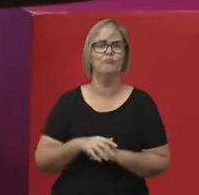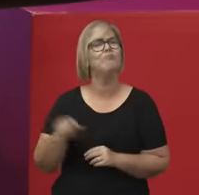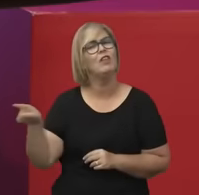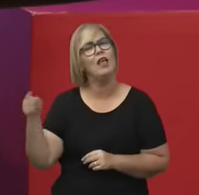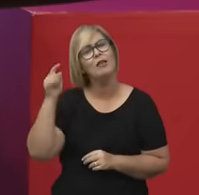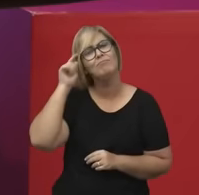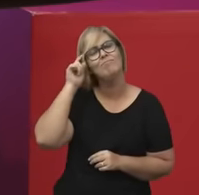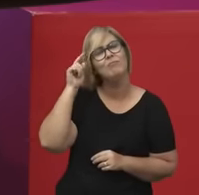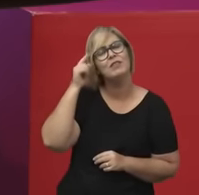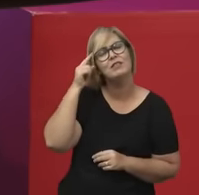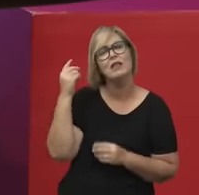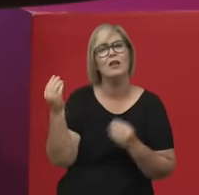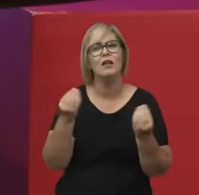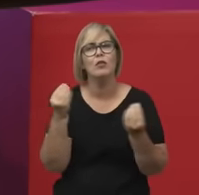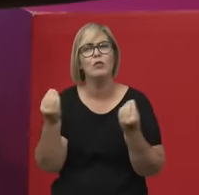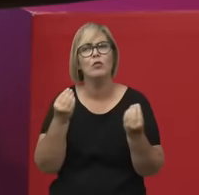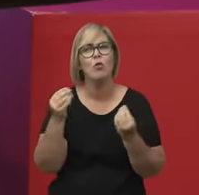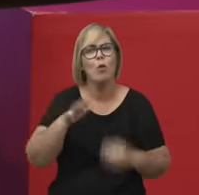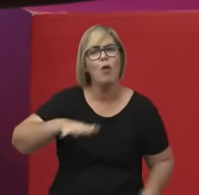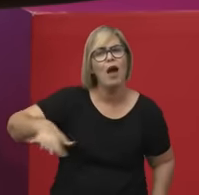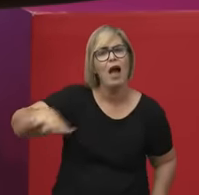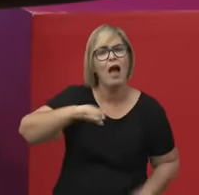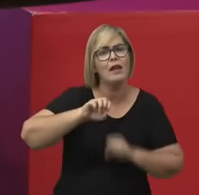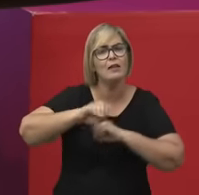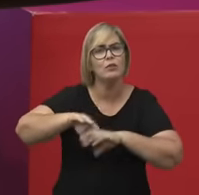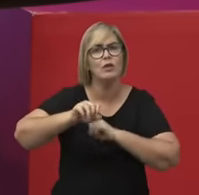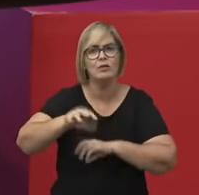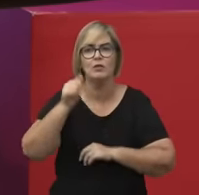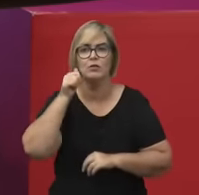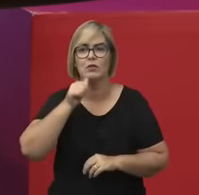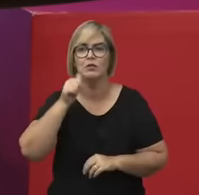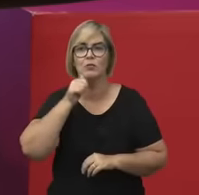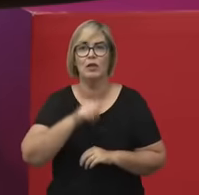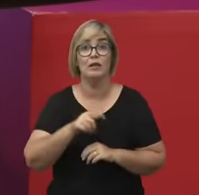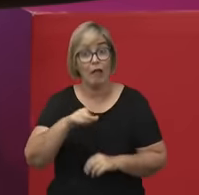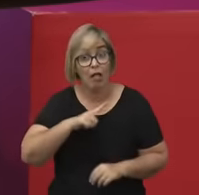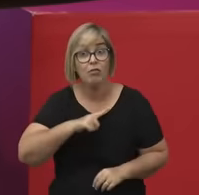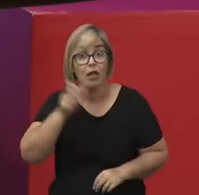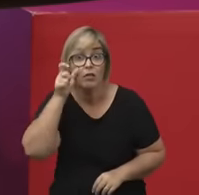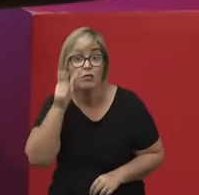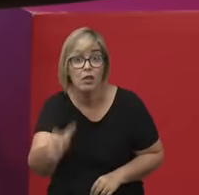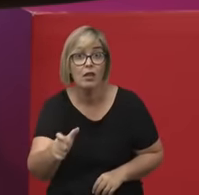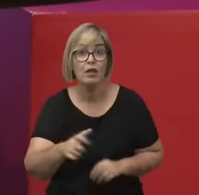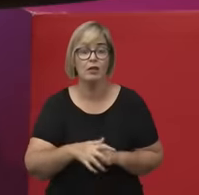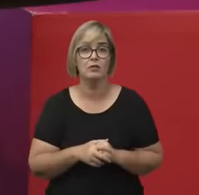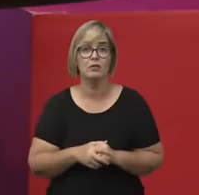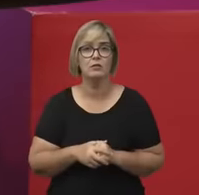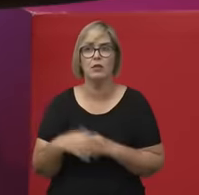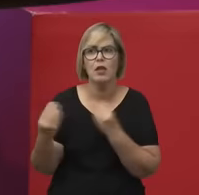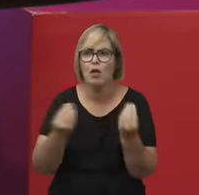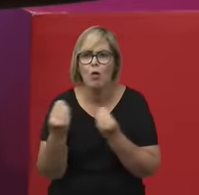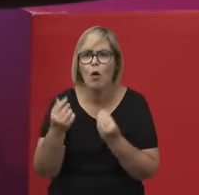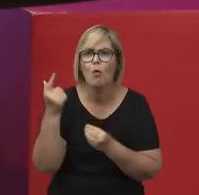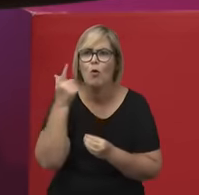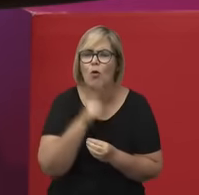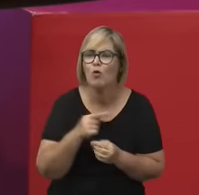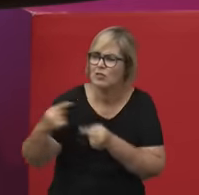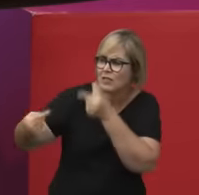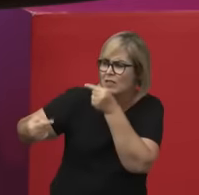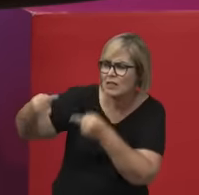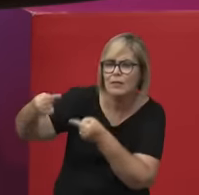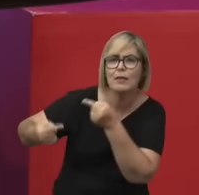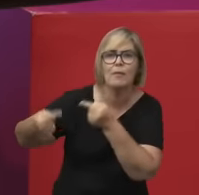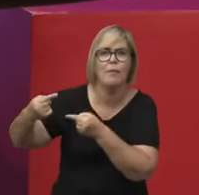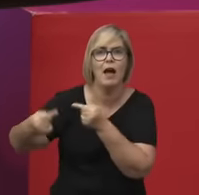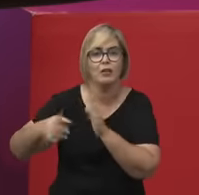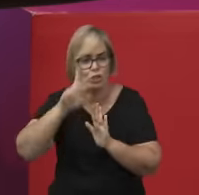justamente a educação das mulheres. Então, ela tem um interesse direto em pautar o debate do